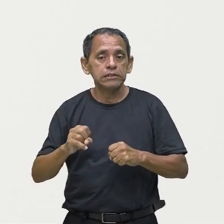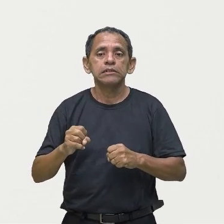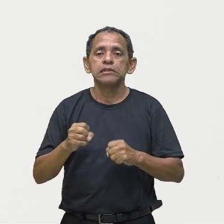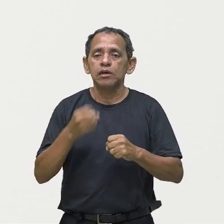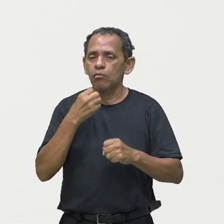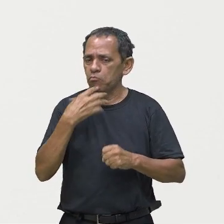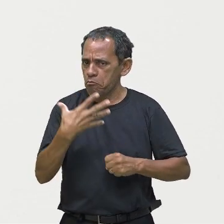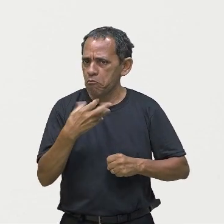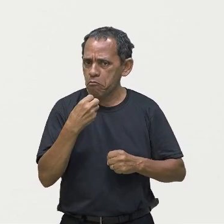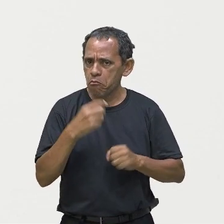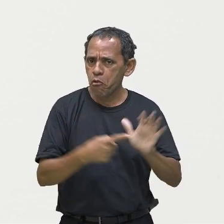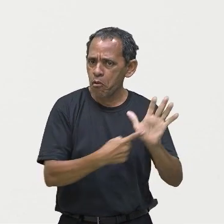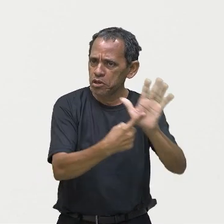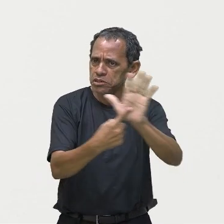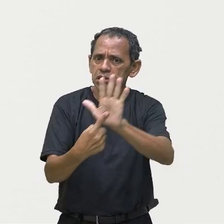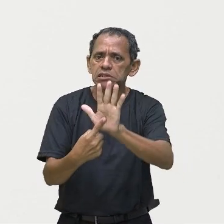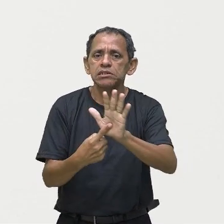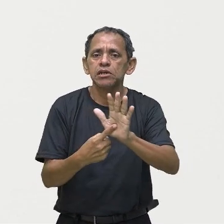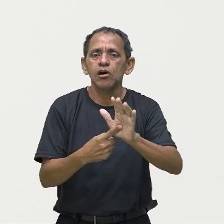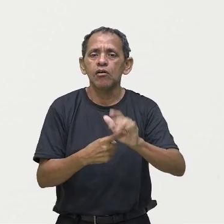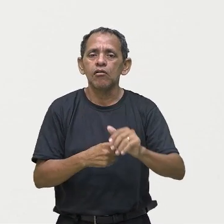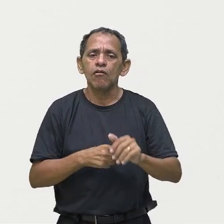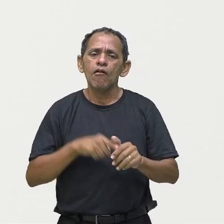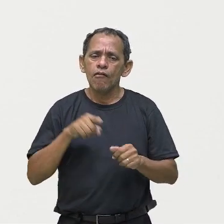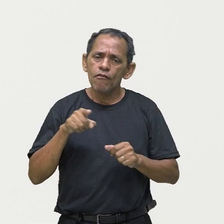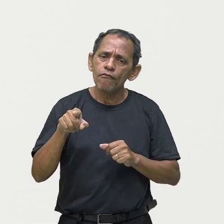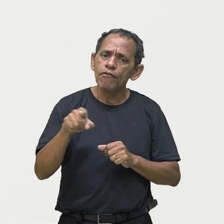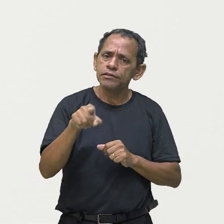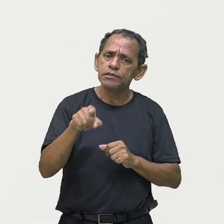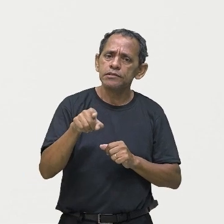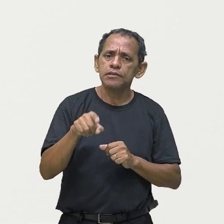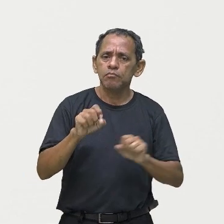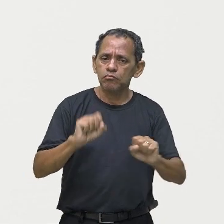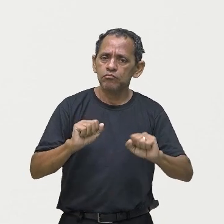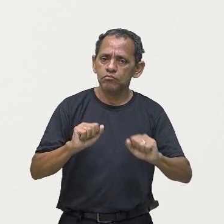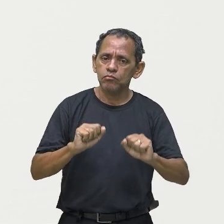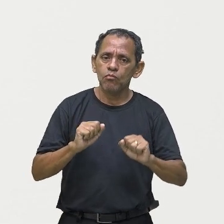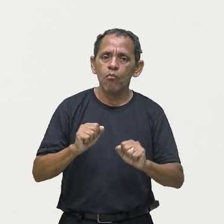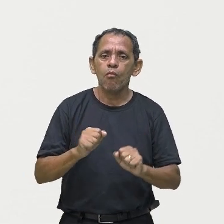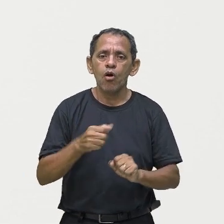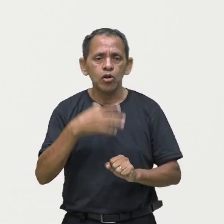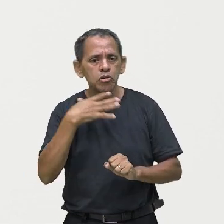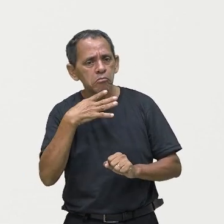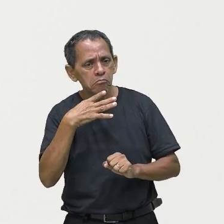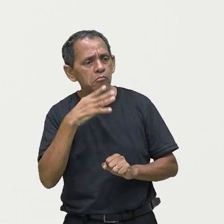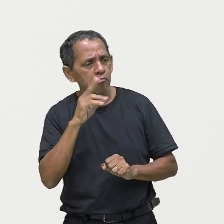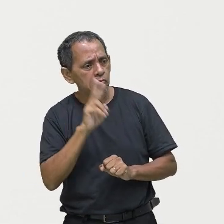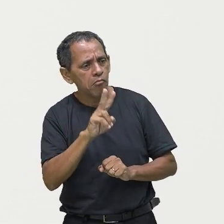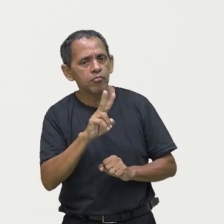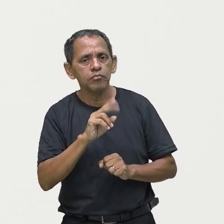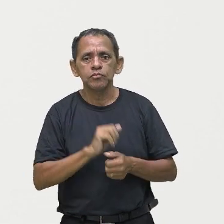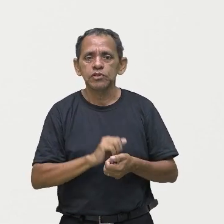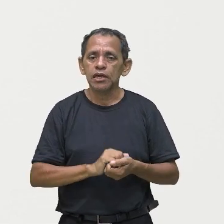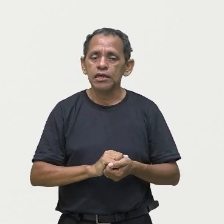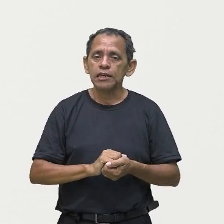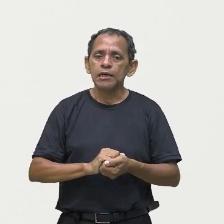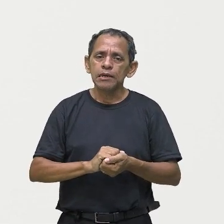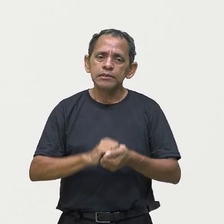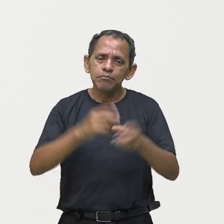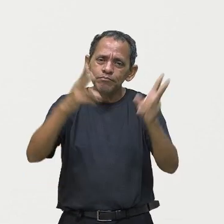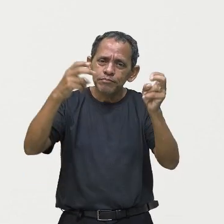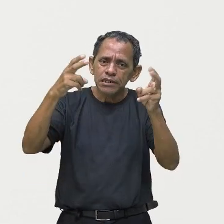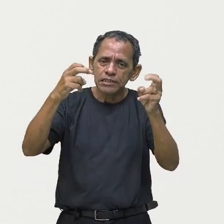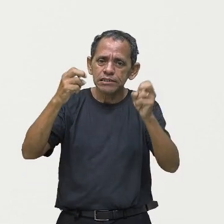imagem, ou de som, você reconhece. Reconhece a mensagem, você identifica.